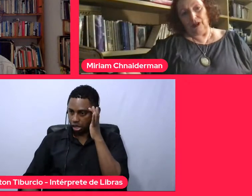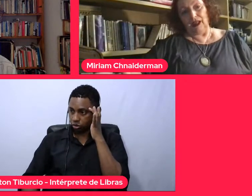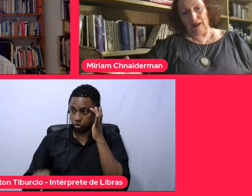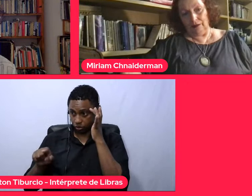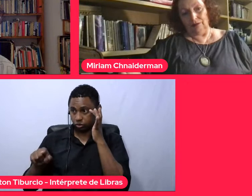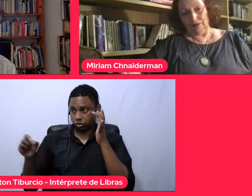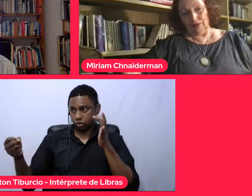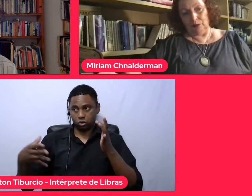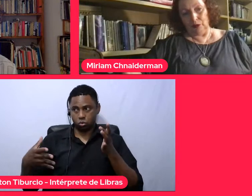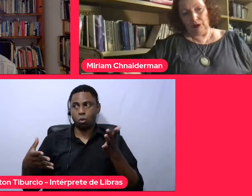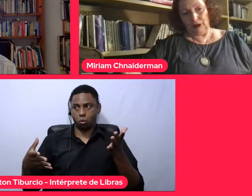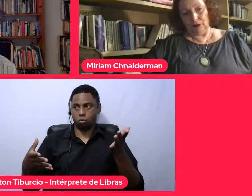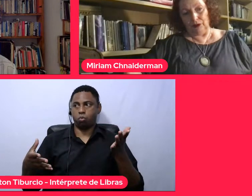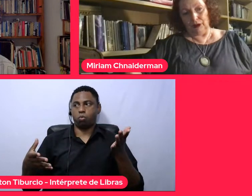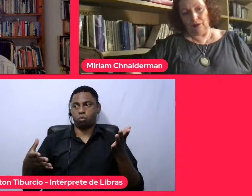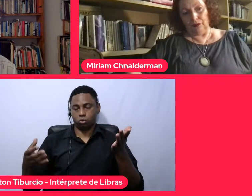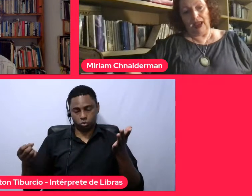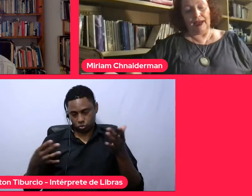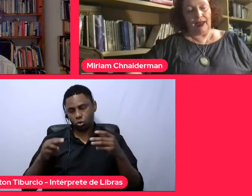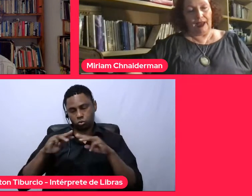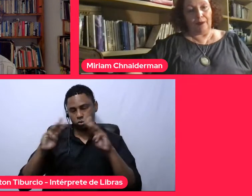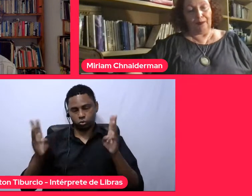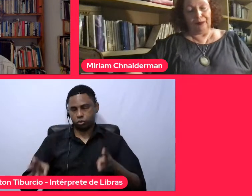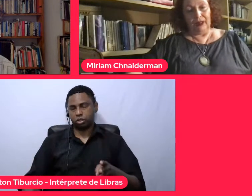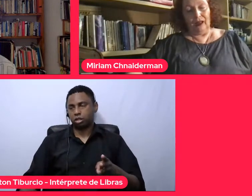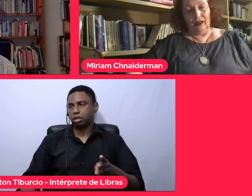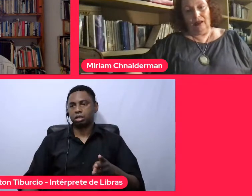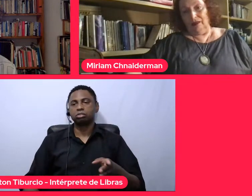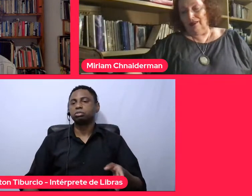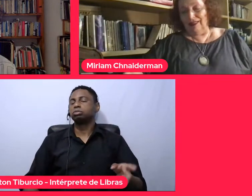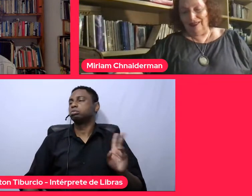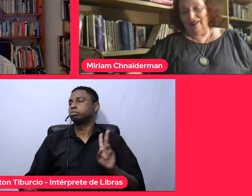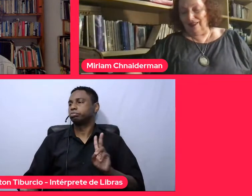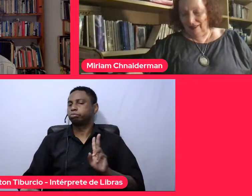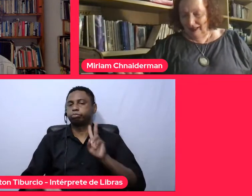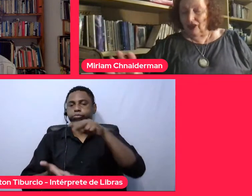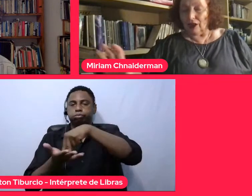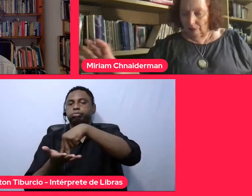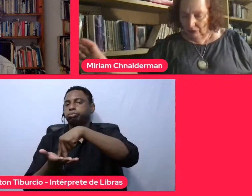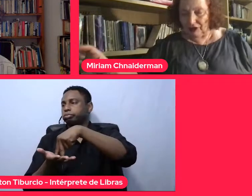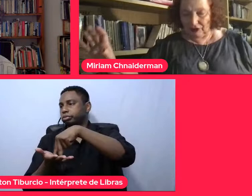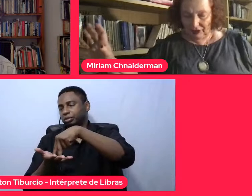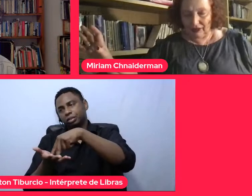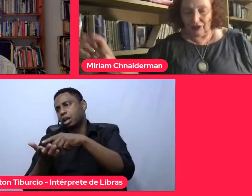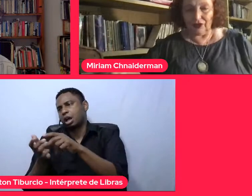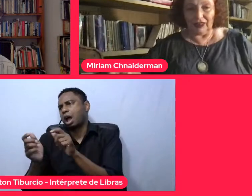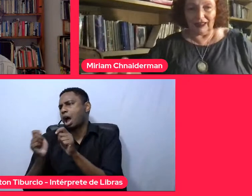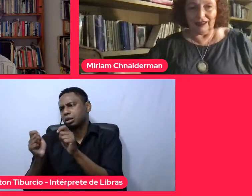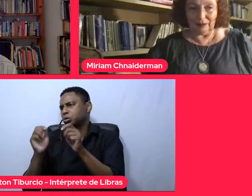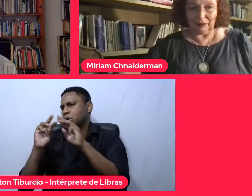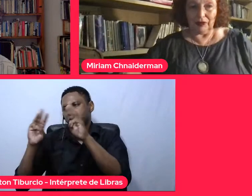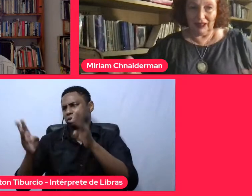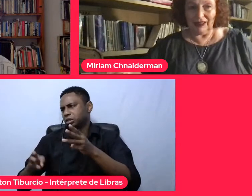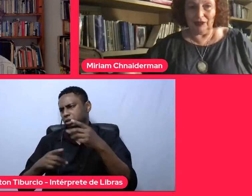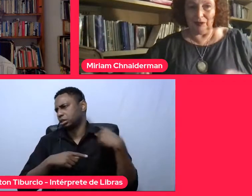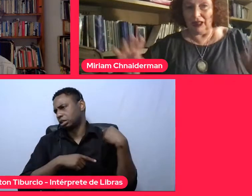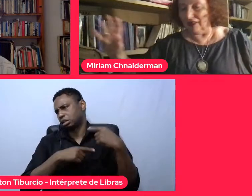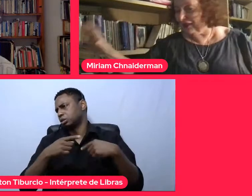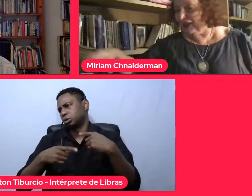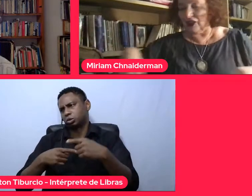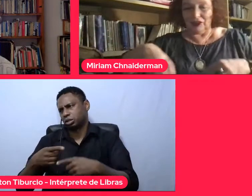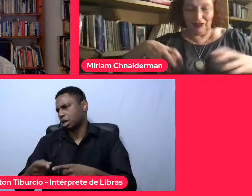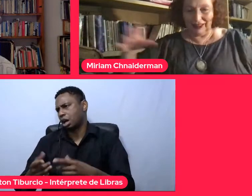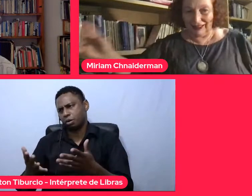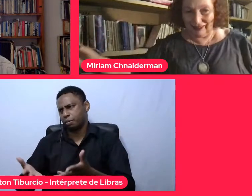no museu, você não vai lá, eu adoro museus tradicionais, porque são